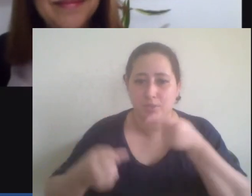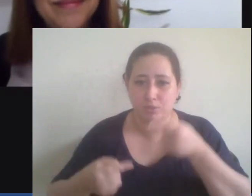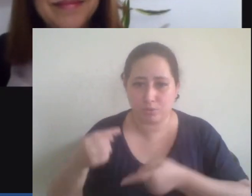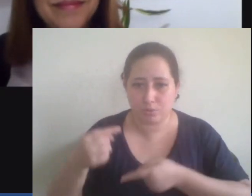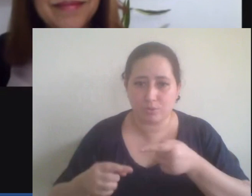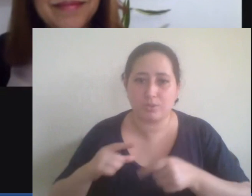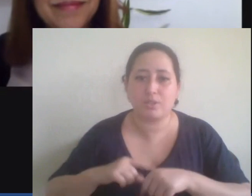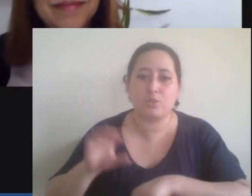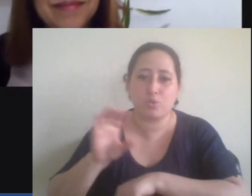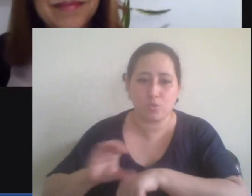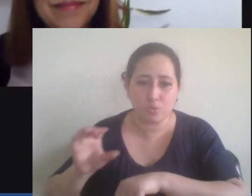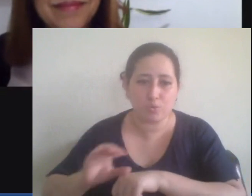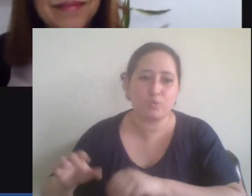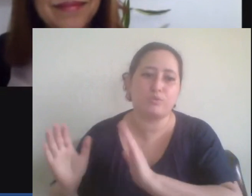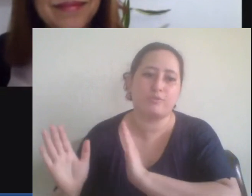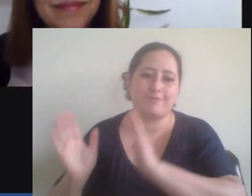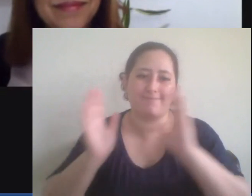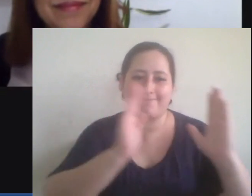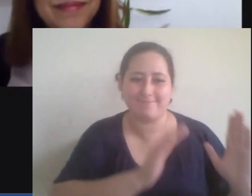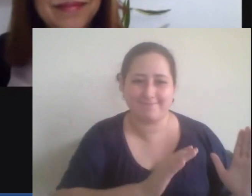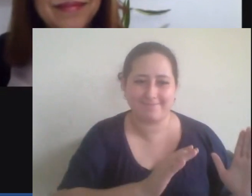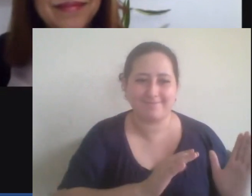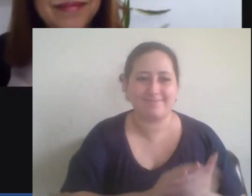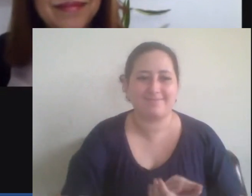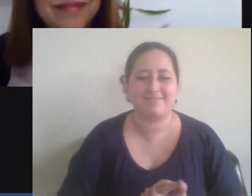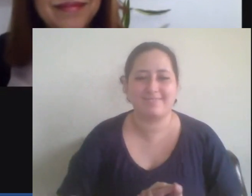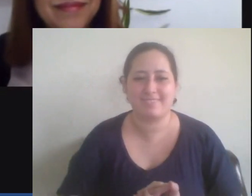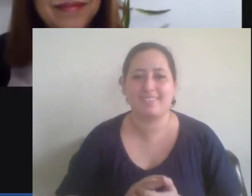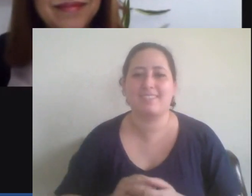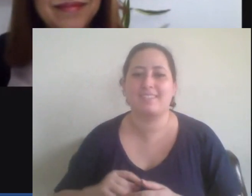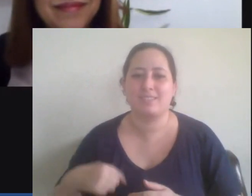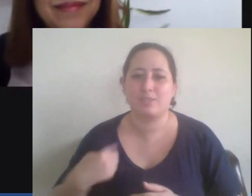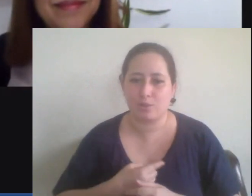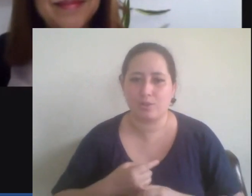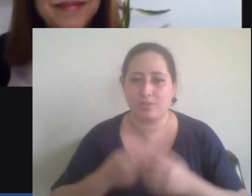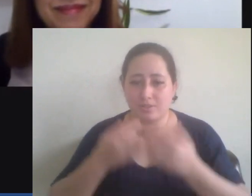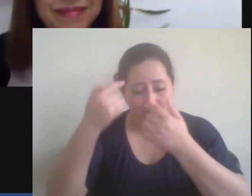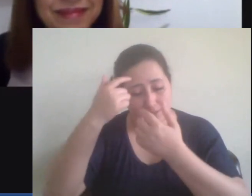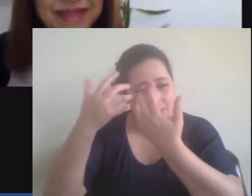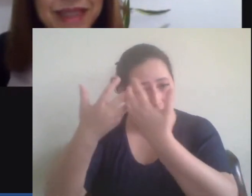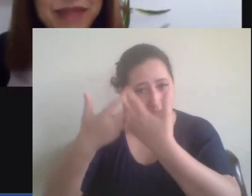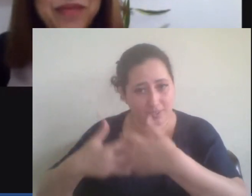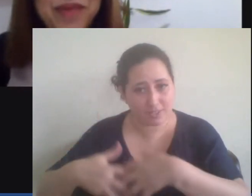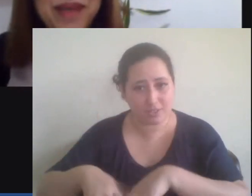temos o curso todo para estarmos refletindo sobre várias questões